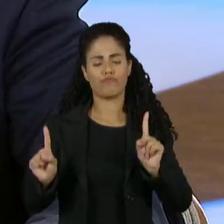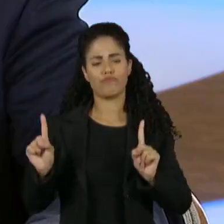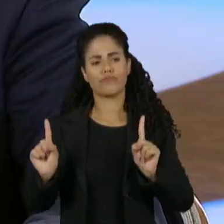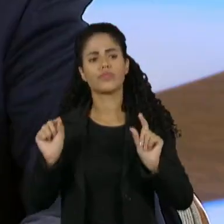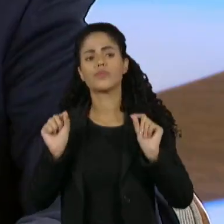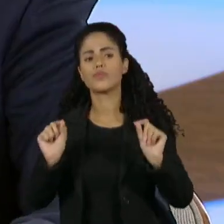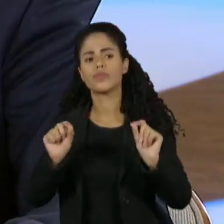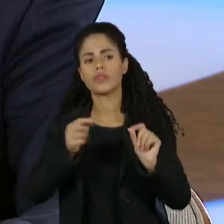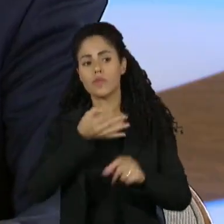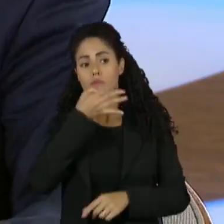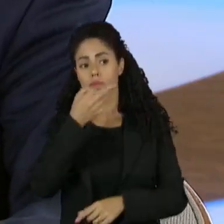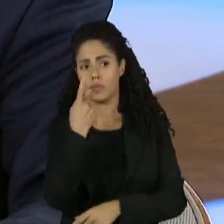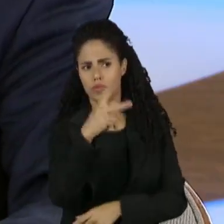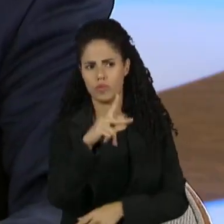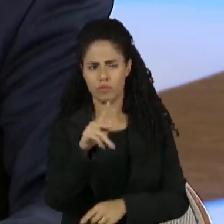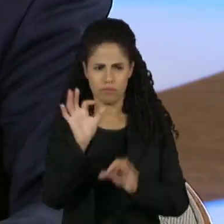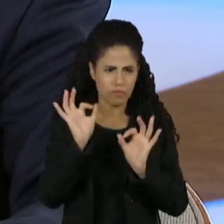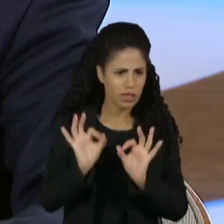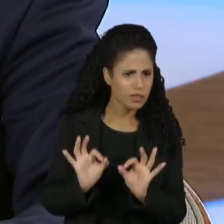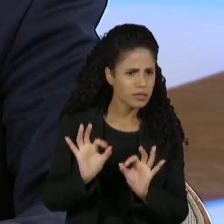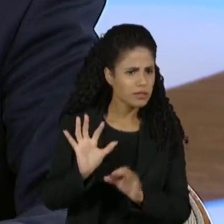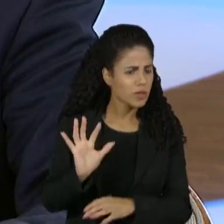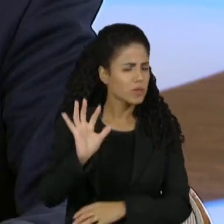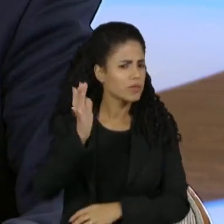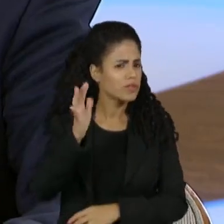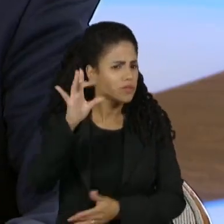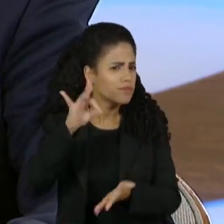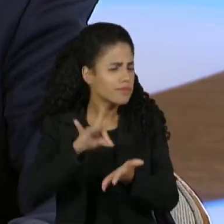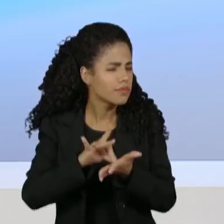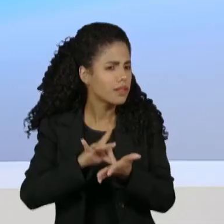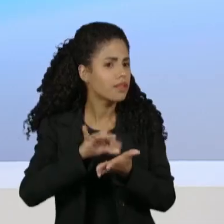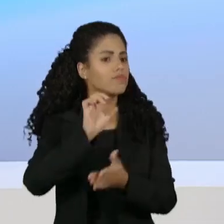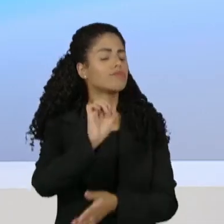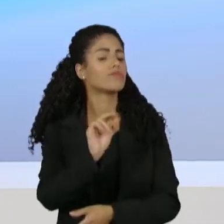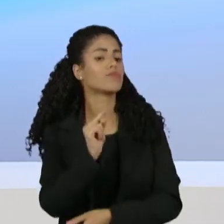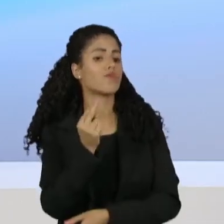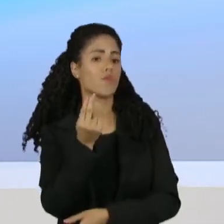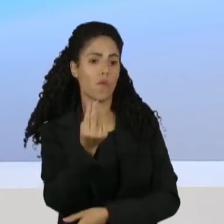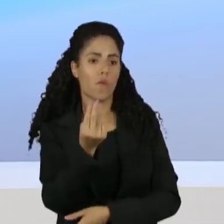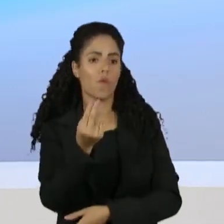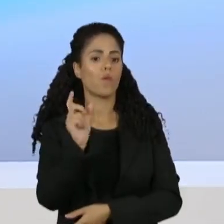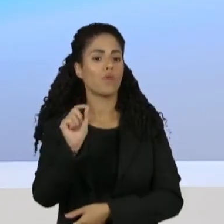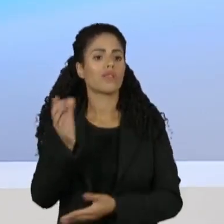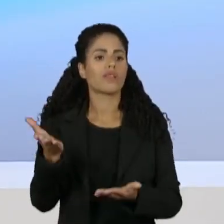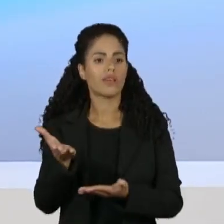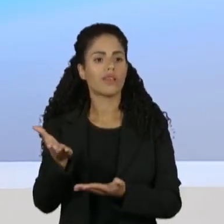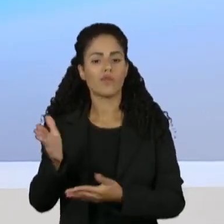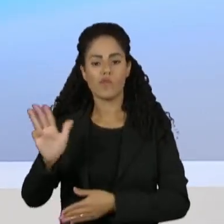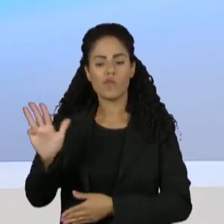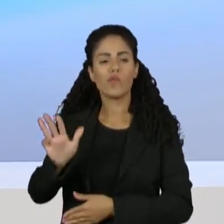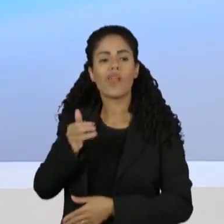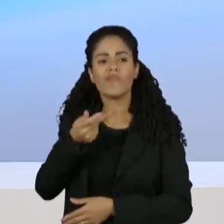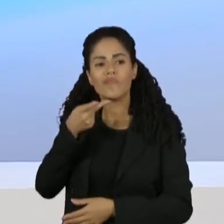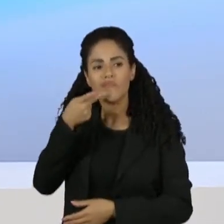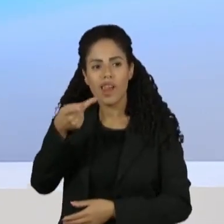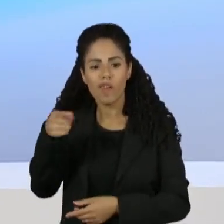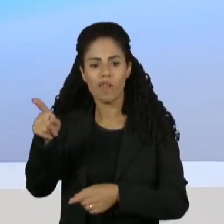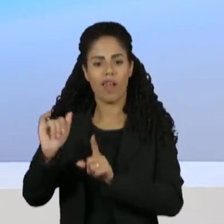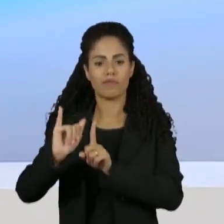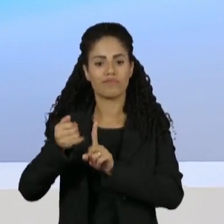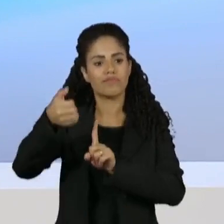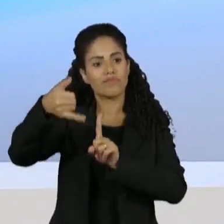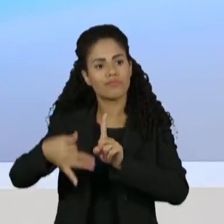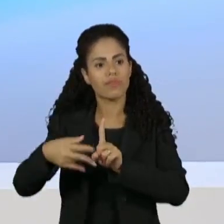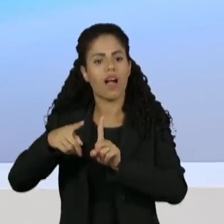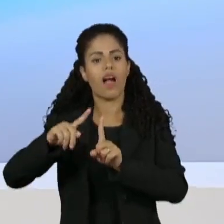Você acha que é isso mesmo que está acontecendo? Você acha que o episódio reflete um descompromisso